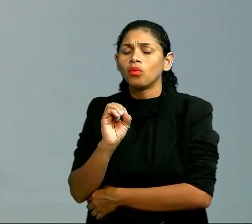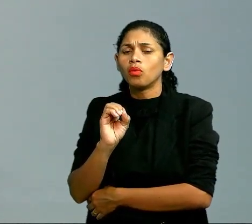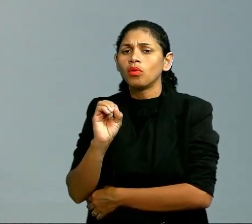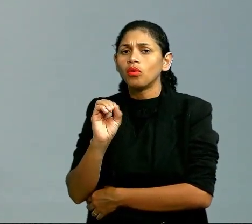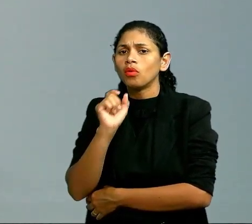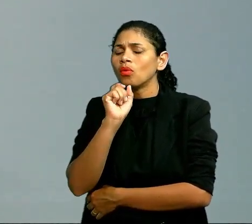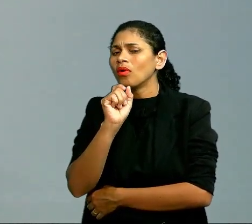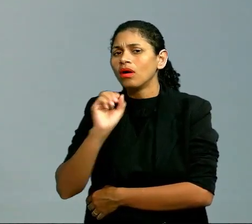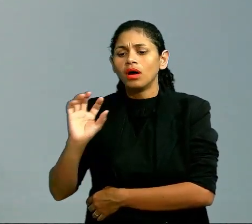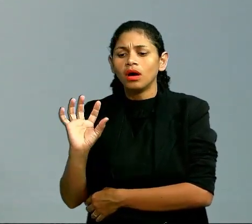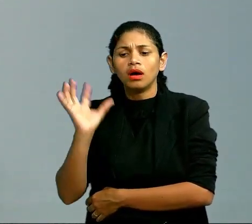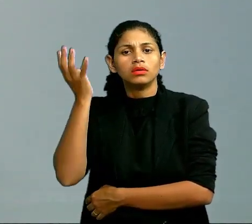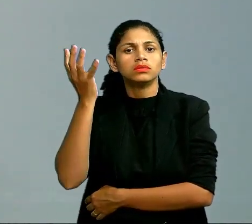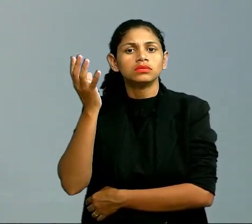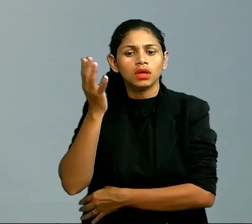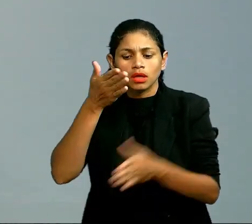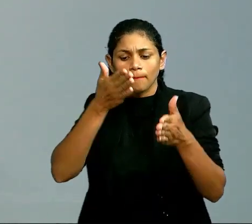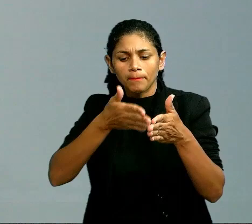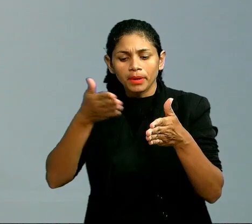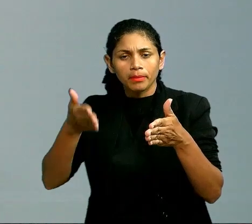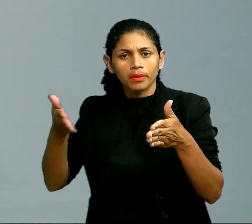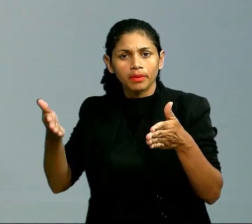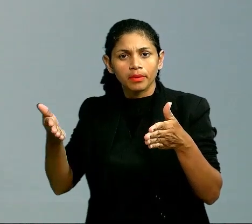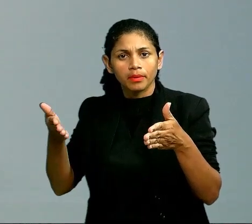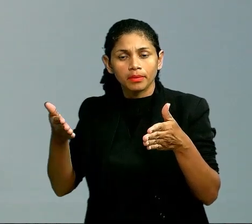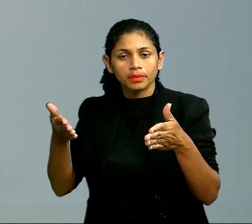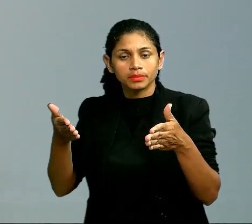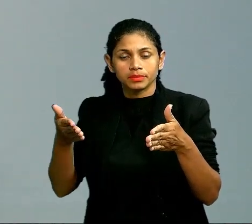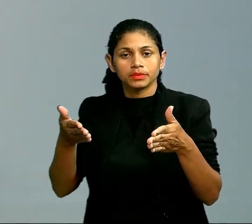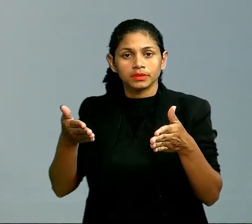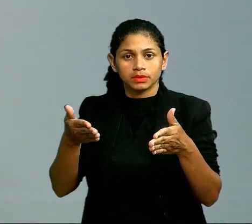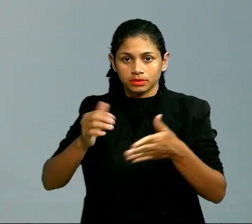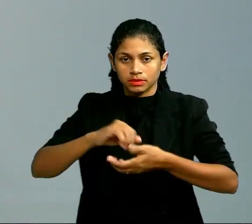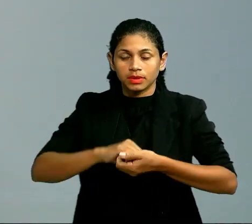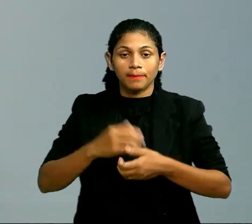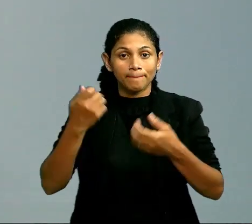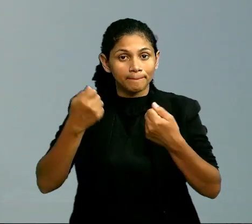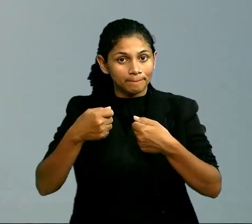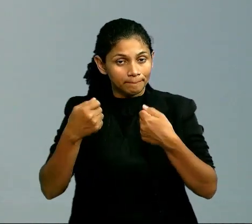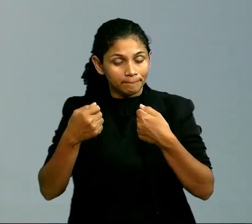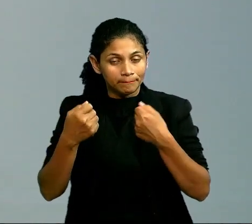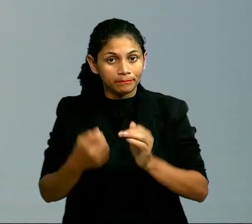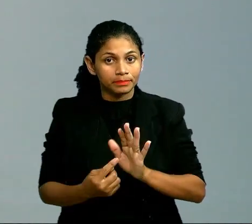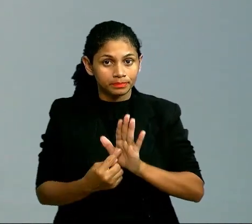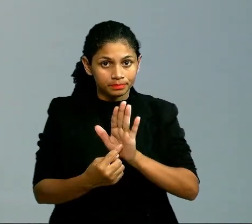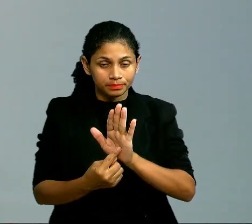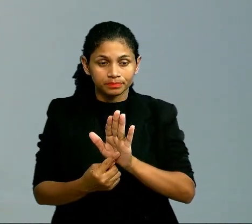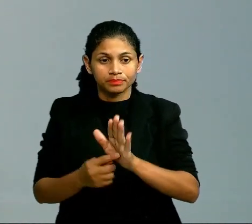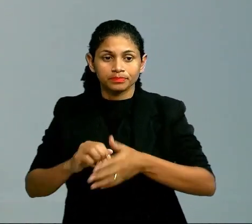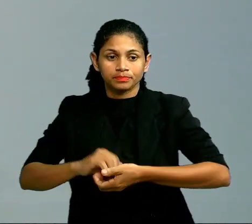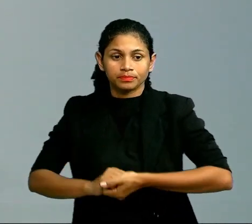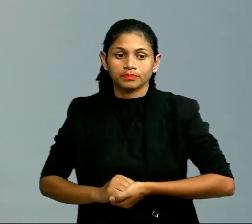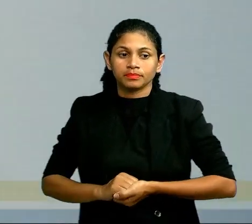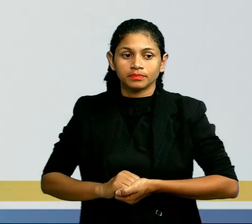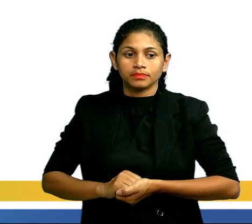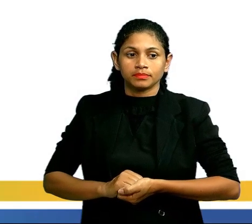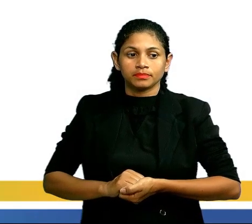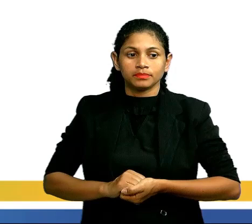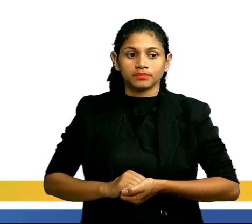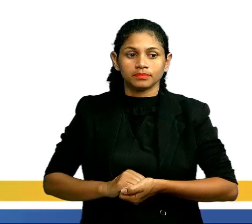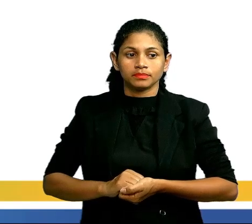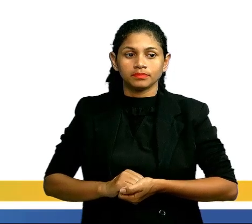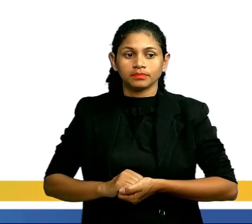petróleo? Ou é pegar uma fração que já foi retirada do petróleo e transformar em frações menores? Vamos ver? Olha só.